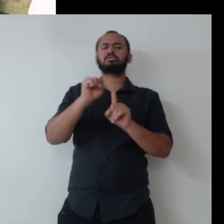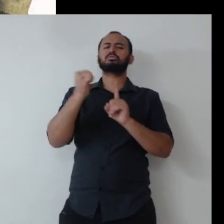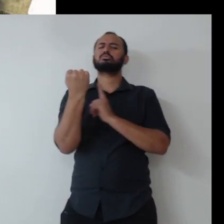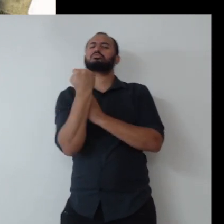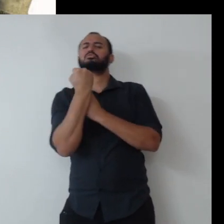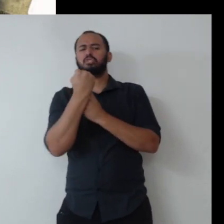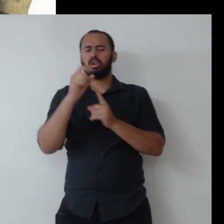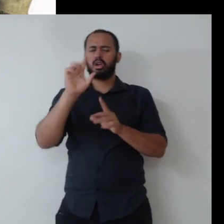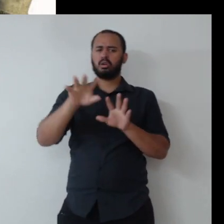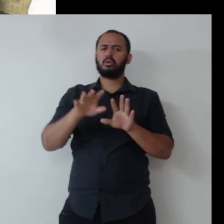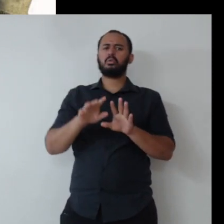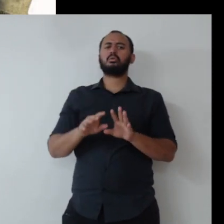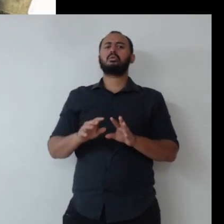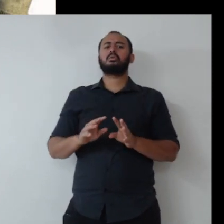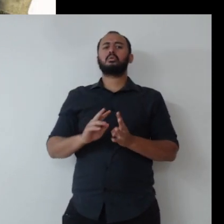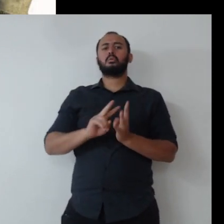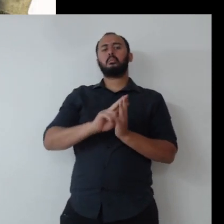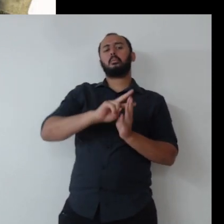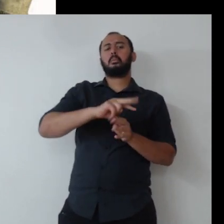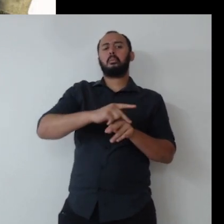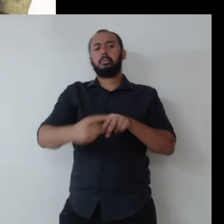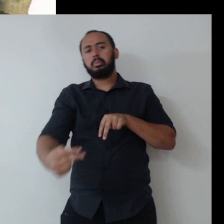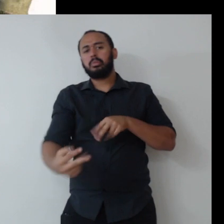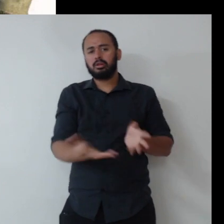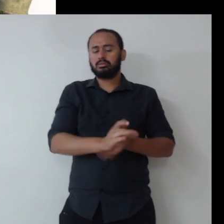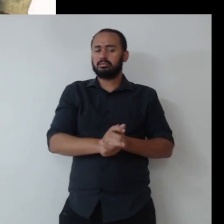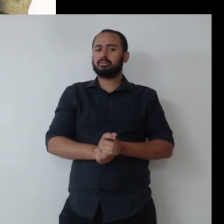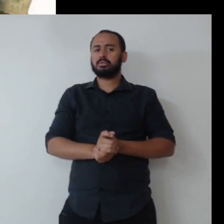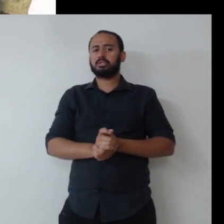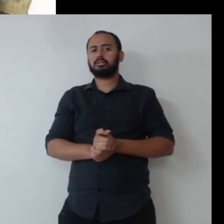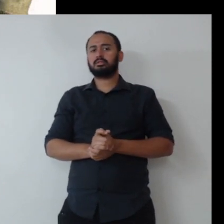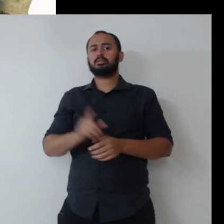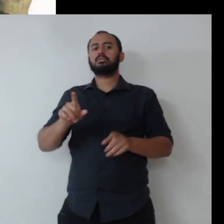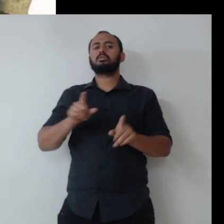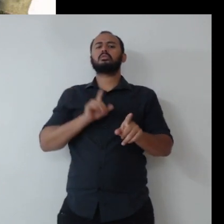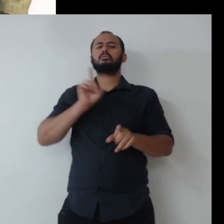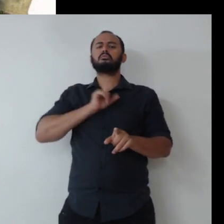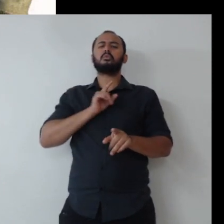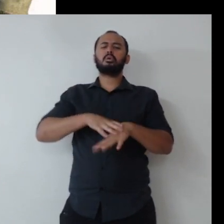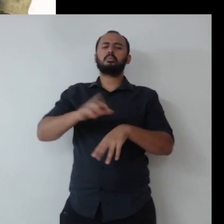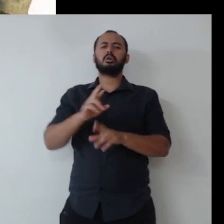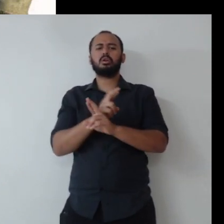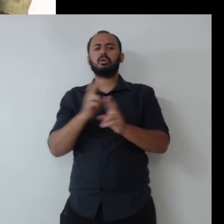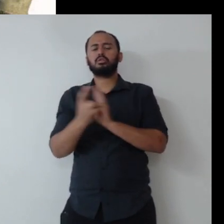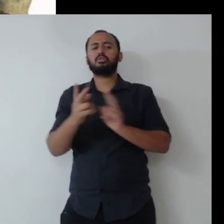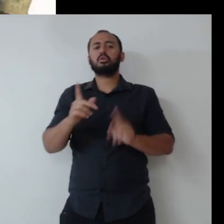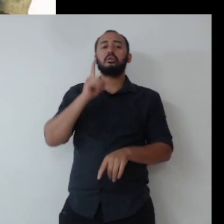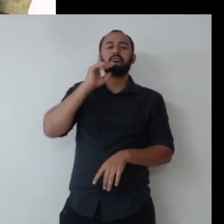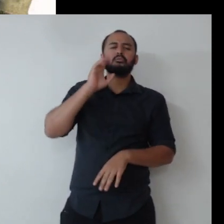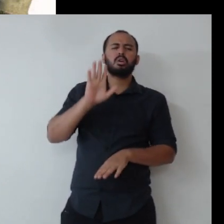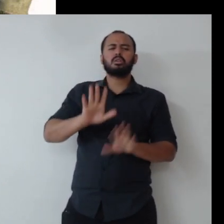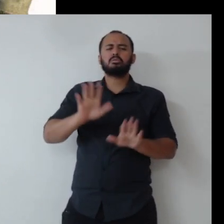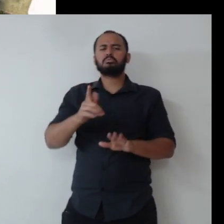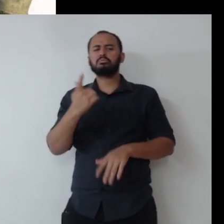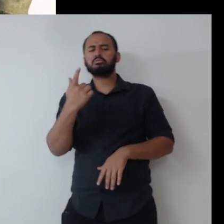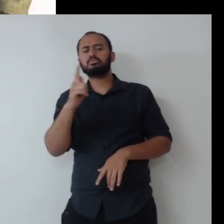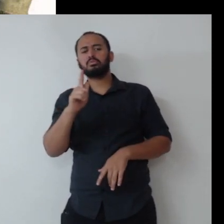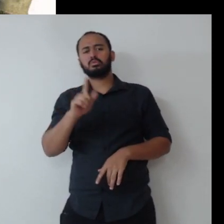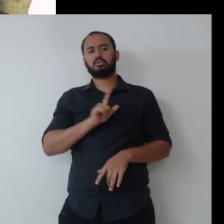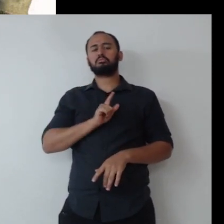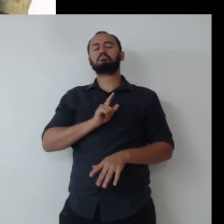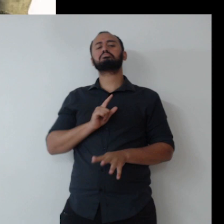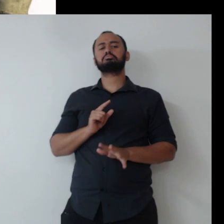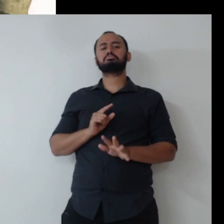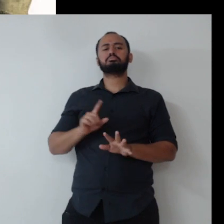a diversidade, mas, de fato, faltam elementos relacionados à diversidade, à governança, que são